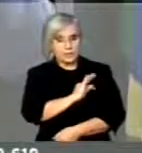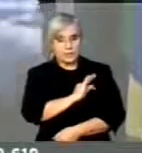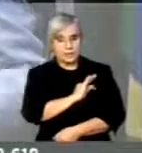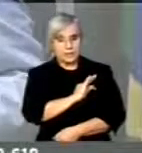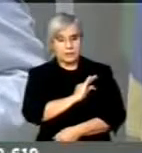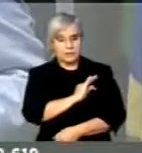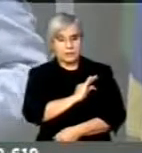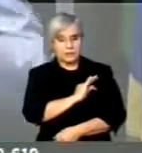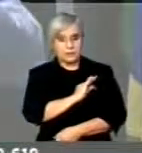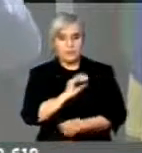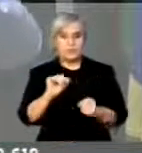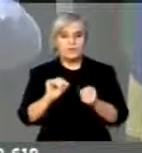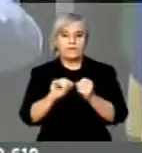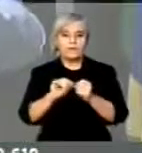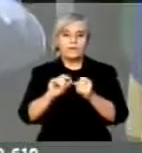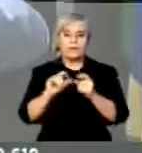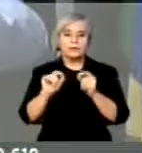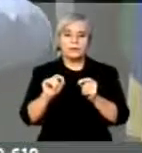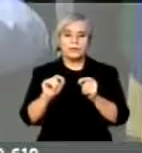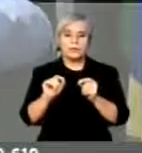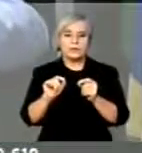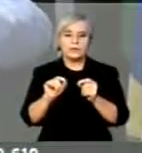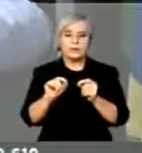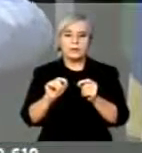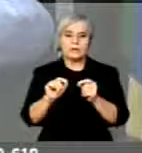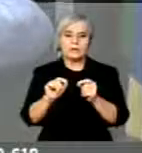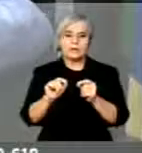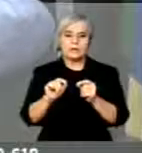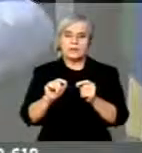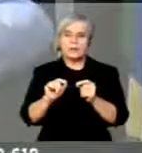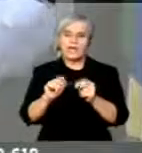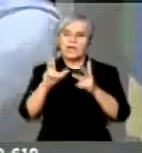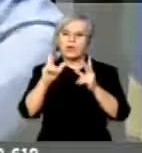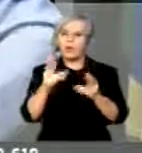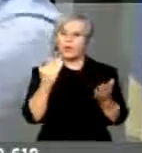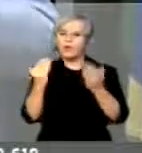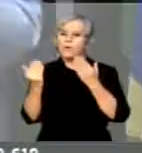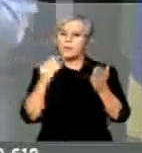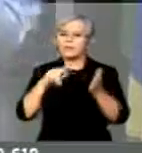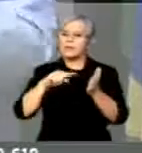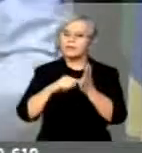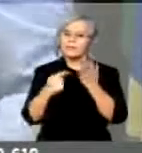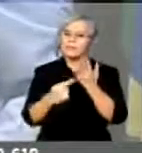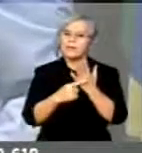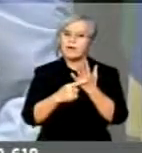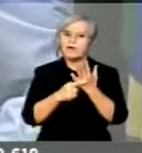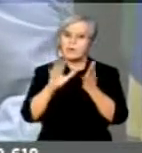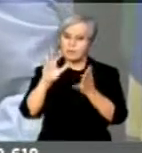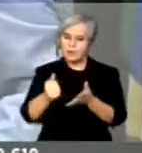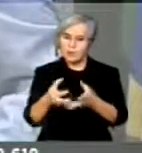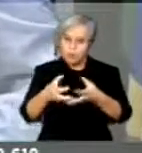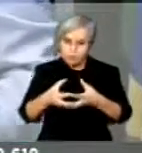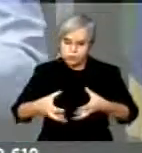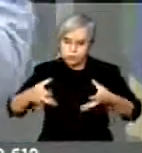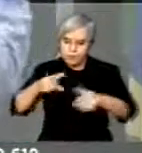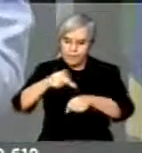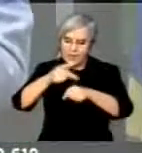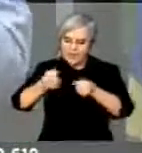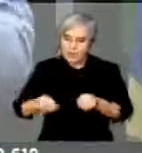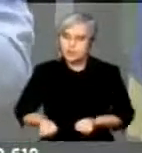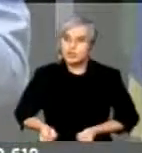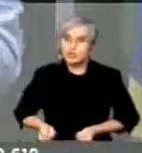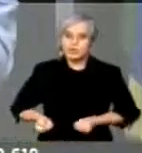para cima. Se esqueceu de sair de baixo. Elas estão caindo em suas cabeças, uma a uma. É